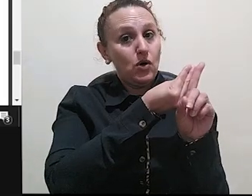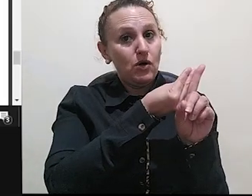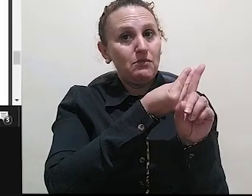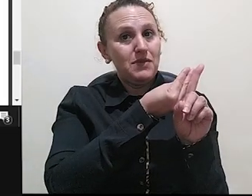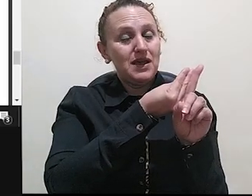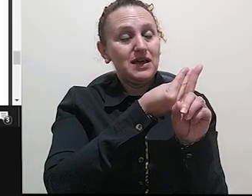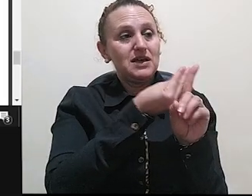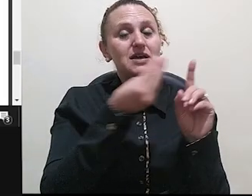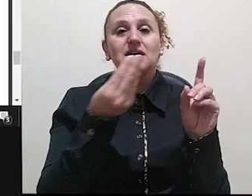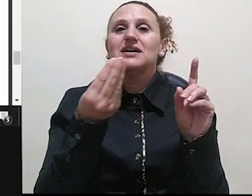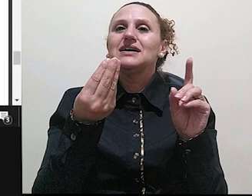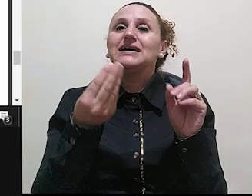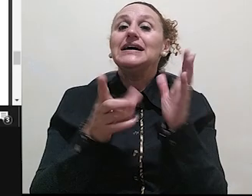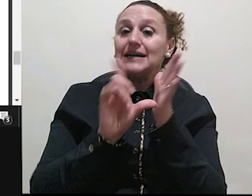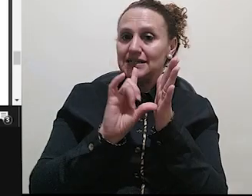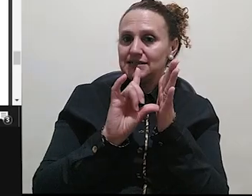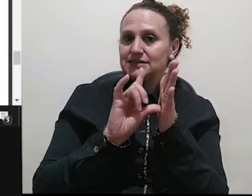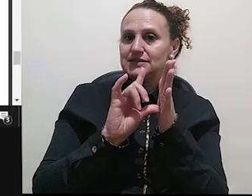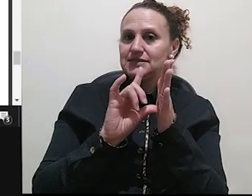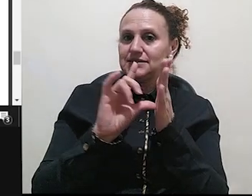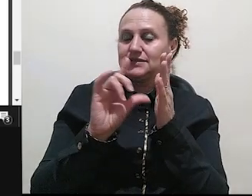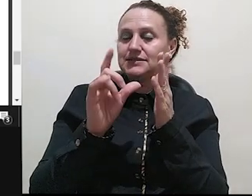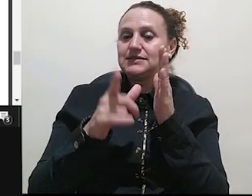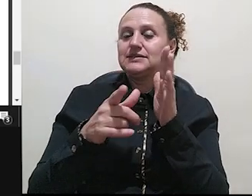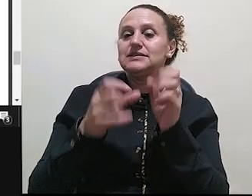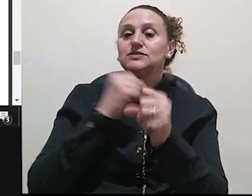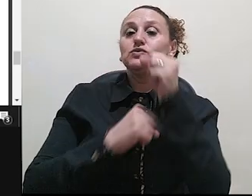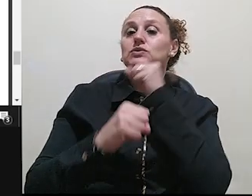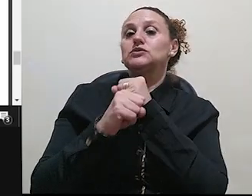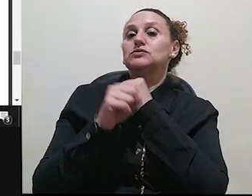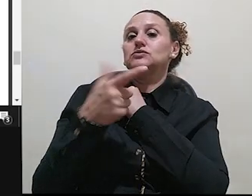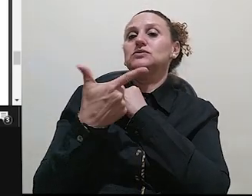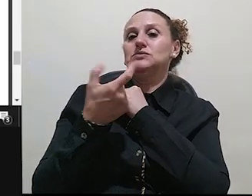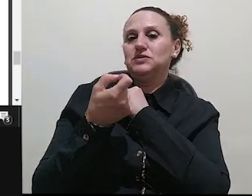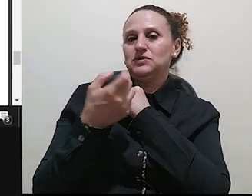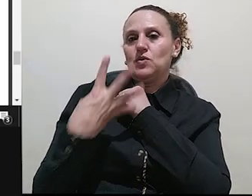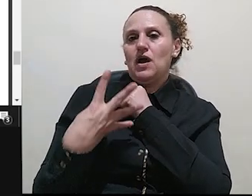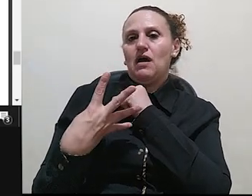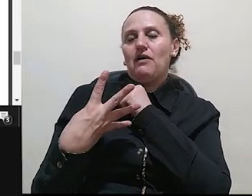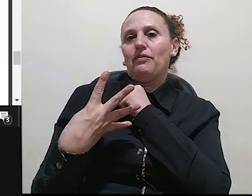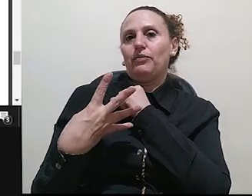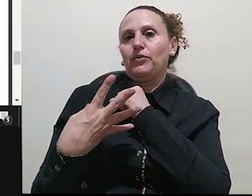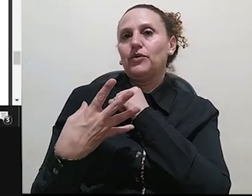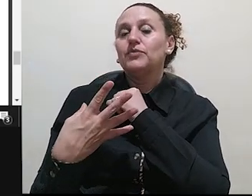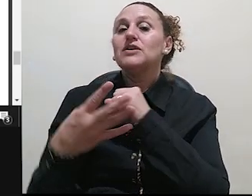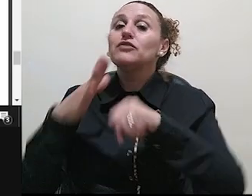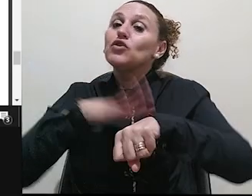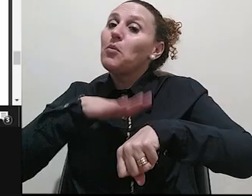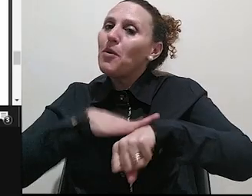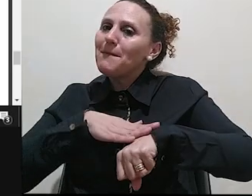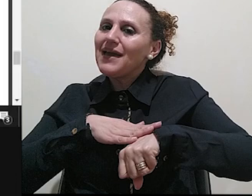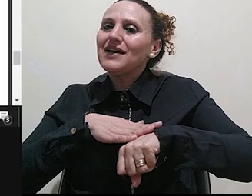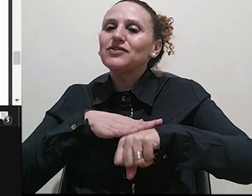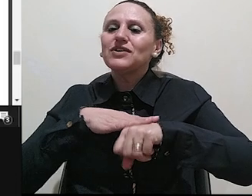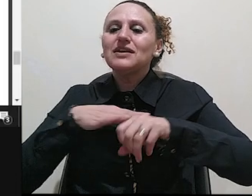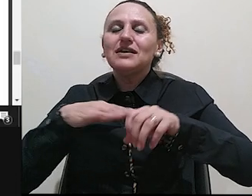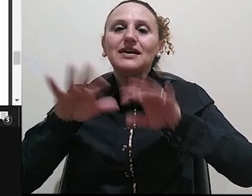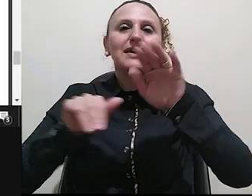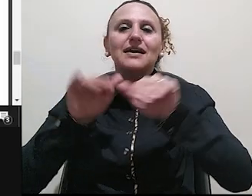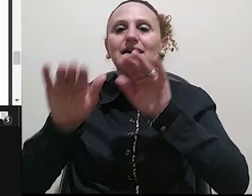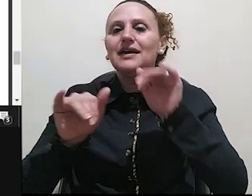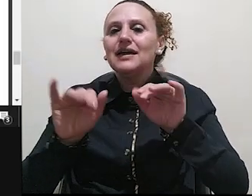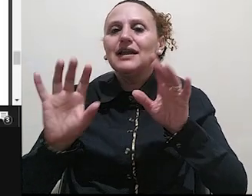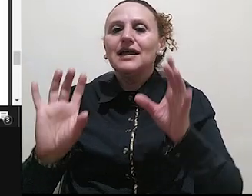antes de 2004, como se fosse o momento em que Borges Neto reuniu o texto para a publicação em